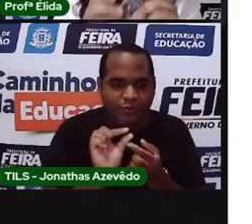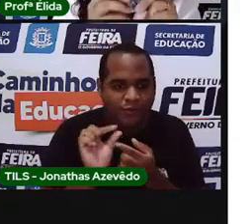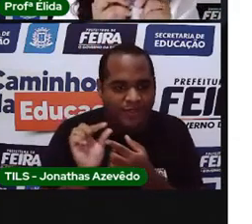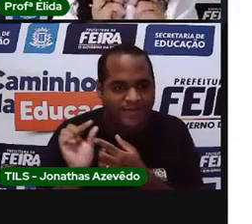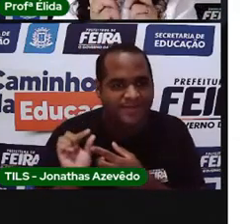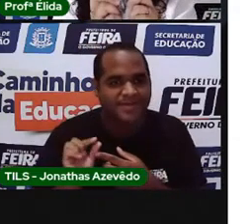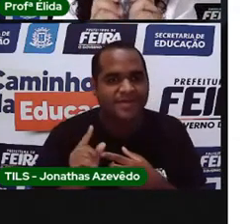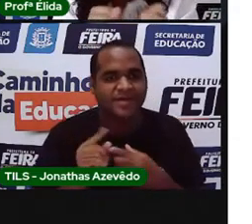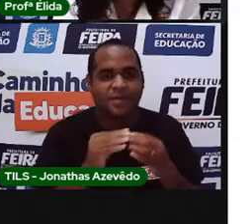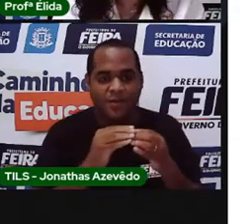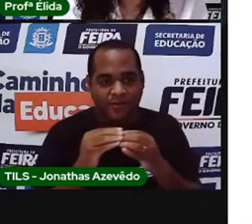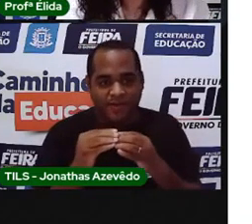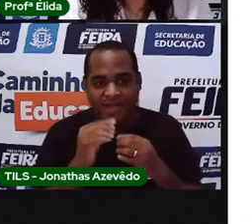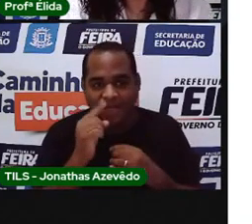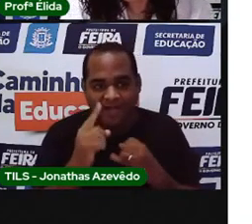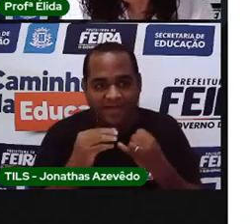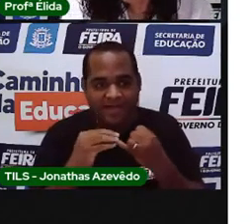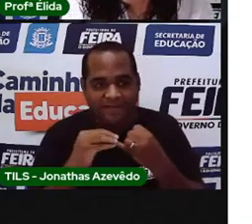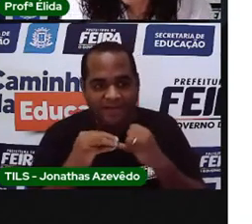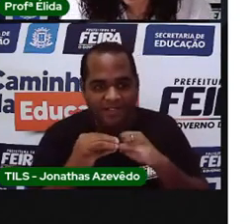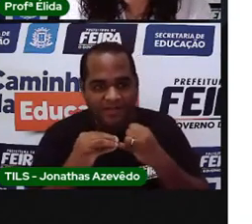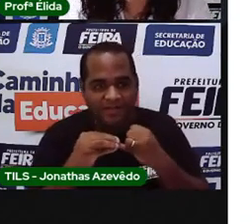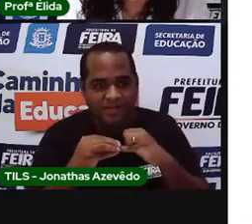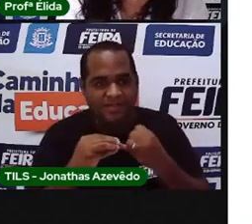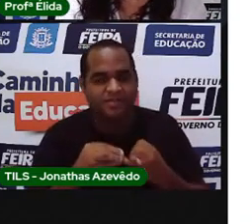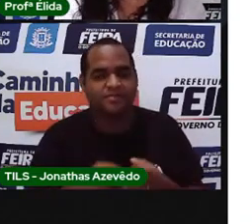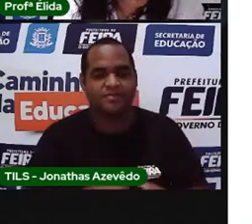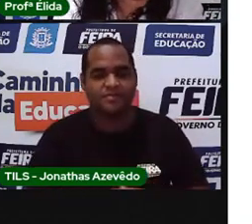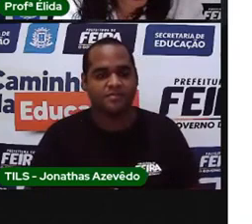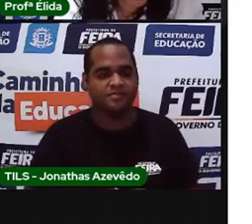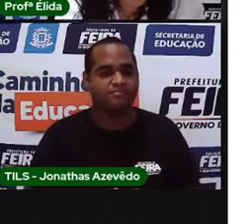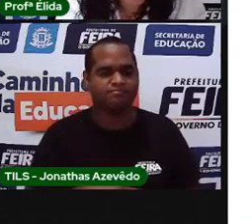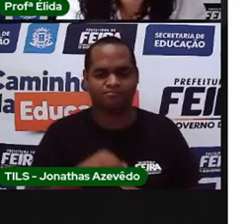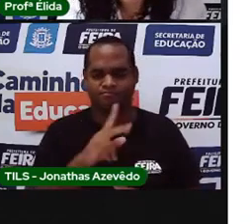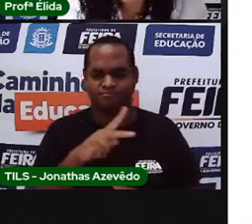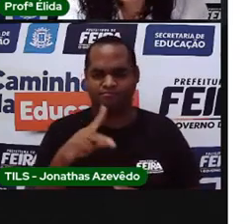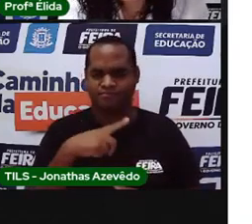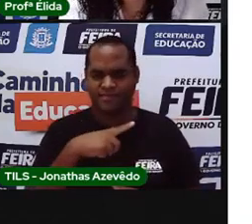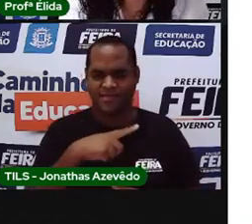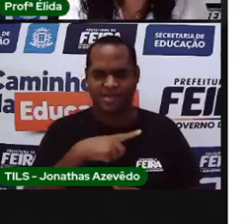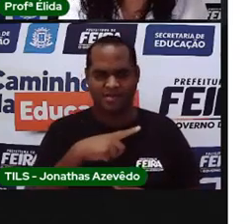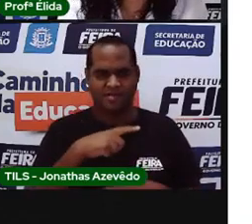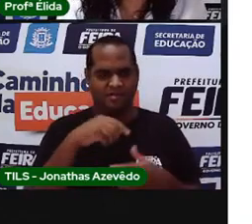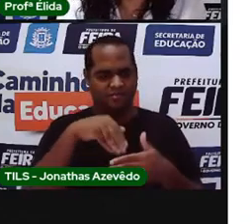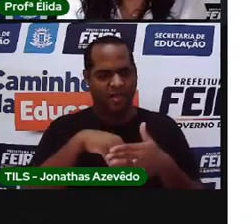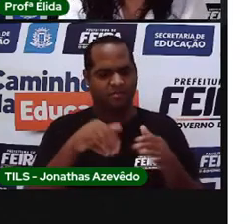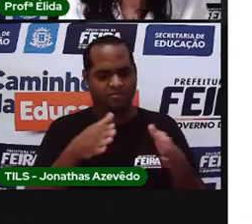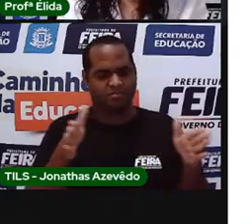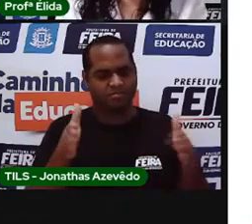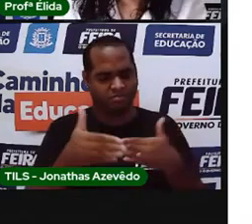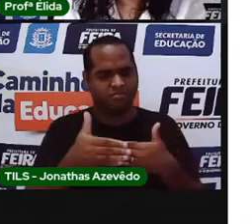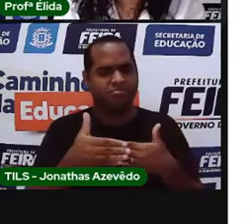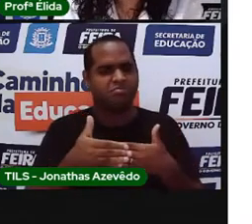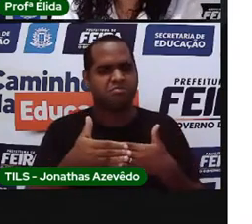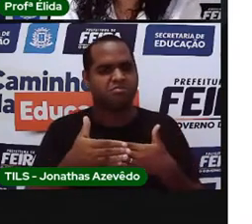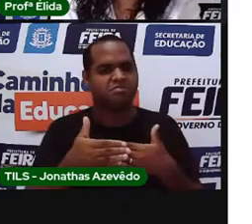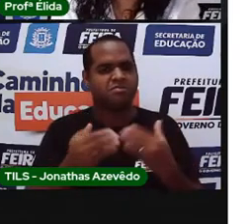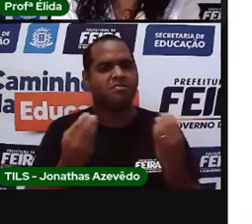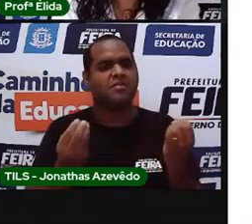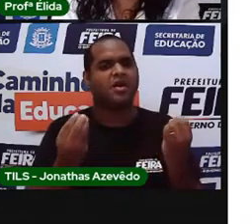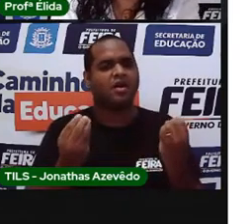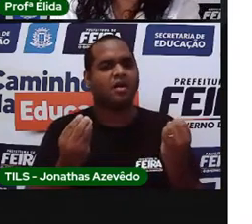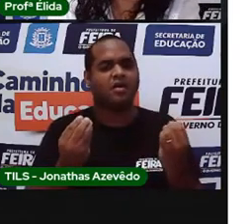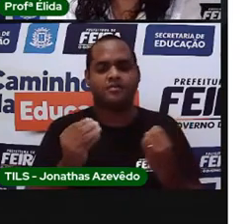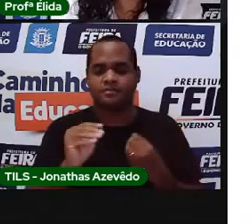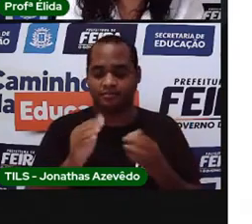Grãos de feijão. Pró. Por que ela tem essas coisas nessa caixa? Por que